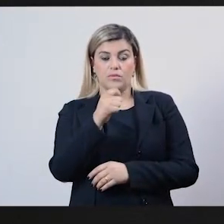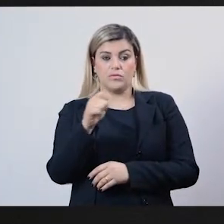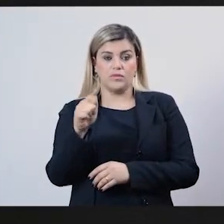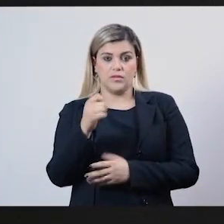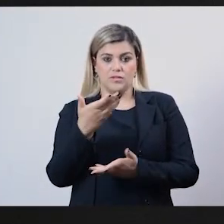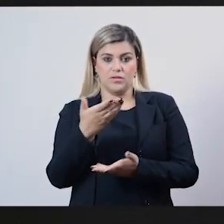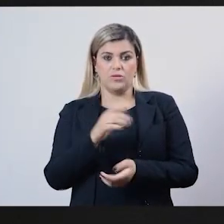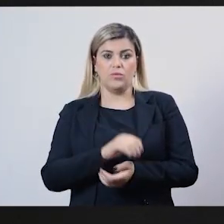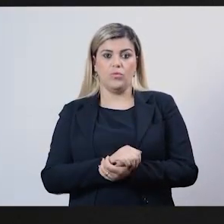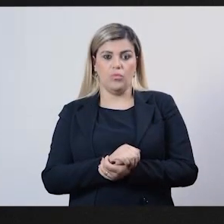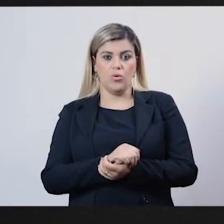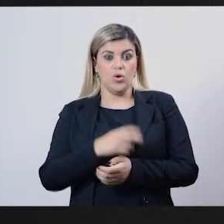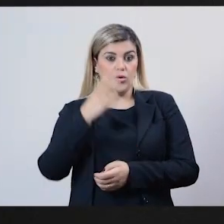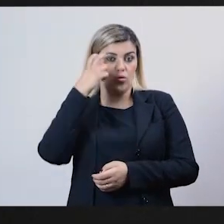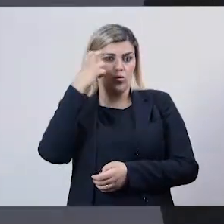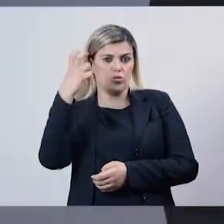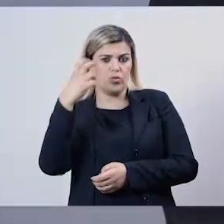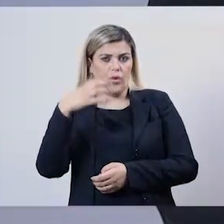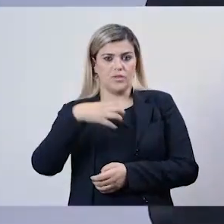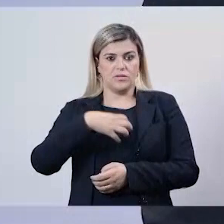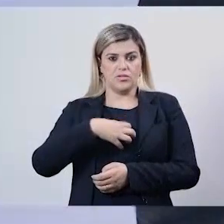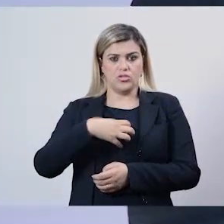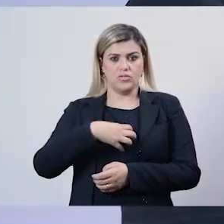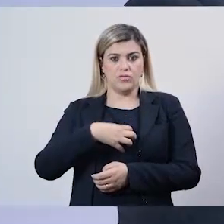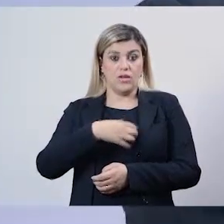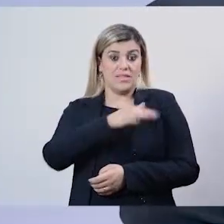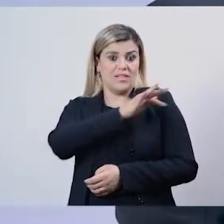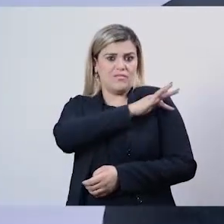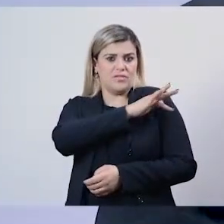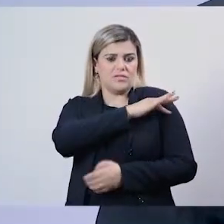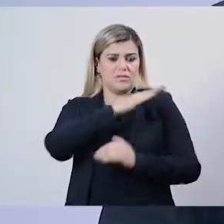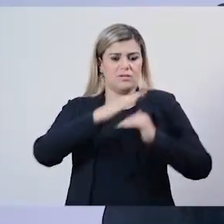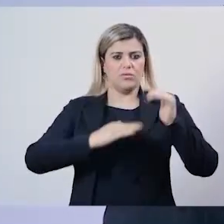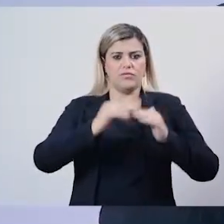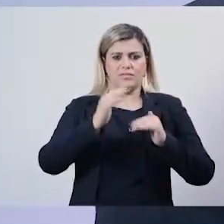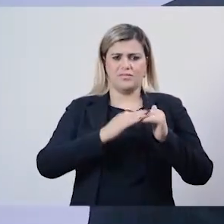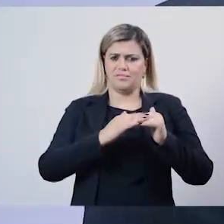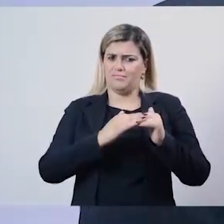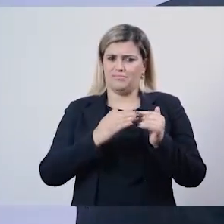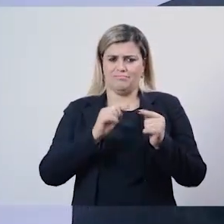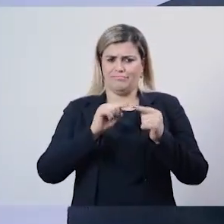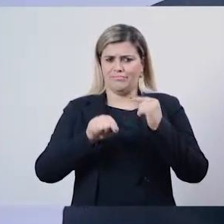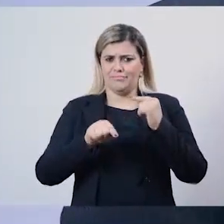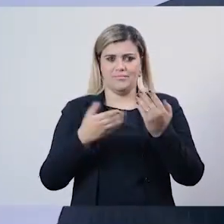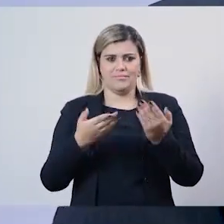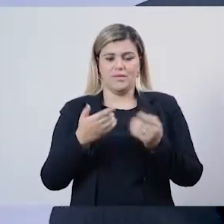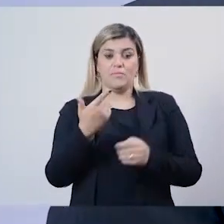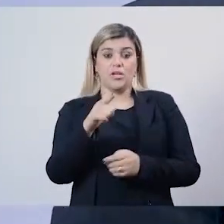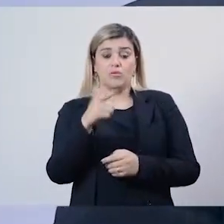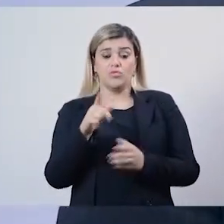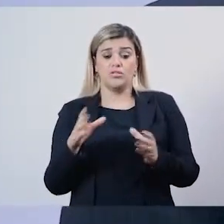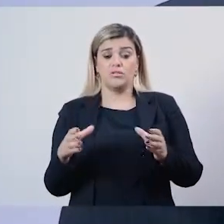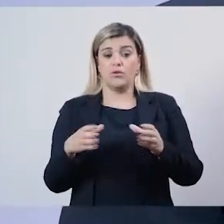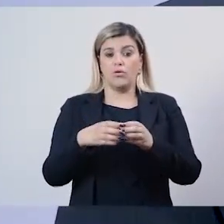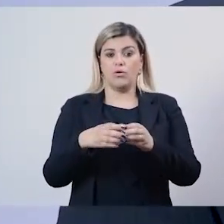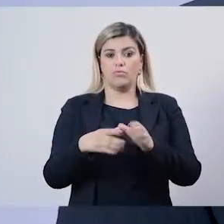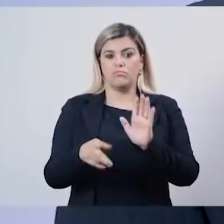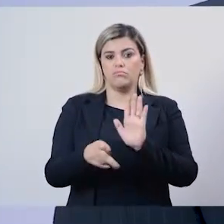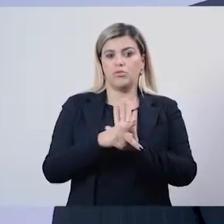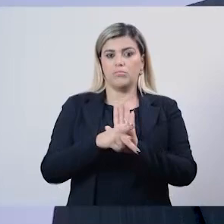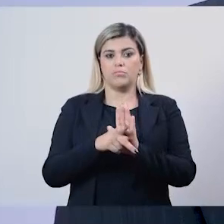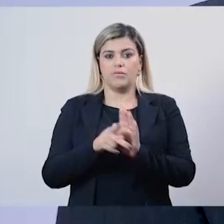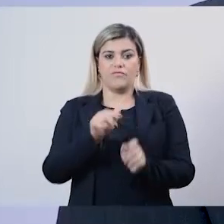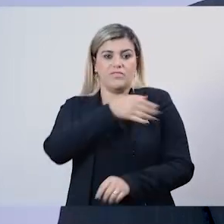cultural e científico, estava fiscalizando a profissão, porque não existia órgão nenhum para fiscalizar. Então, uma associação,